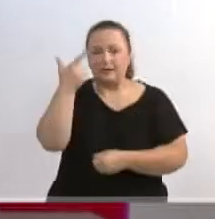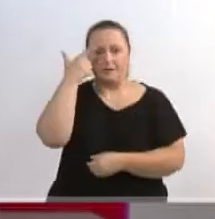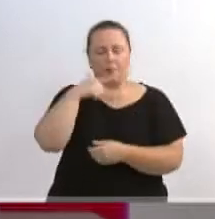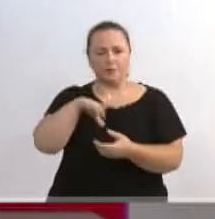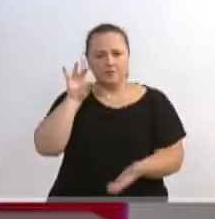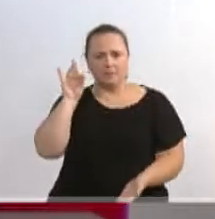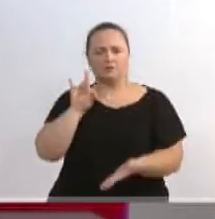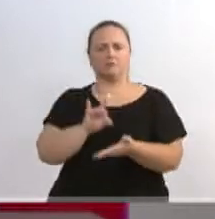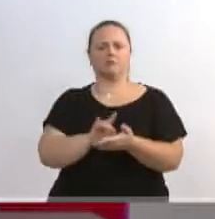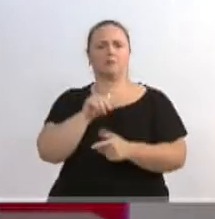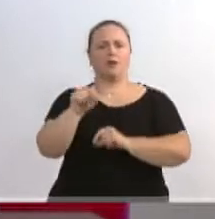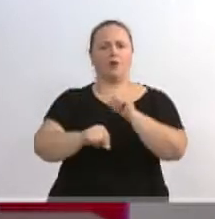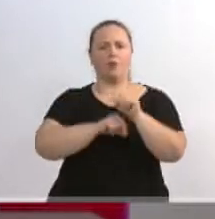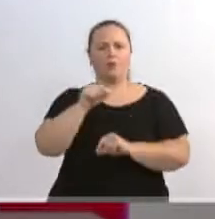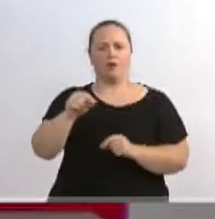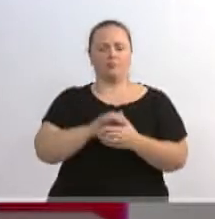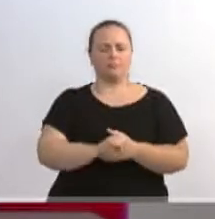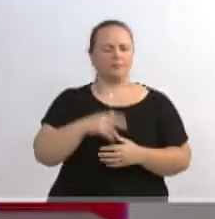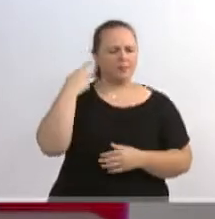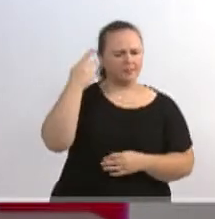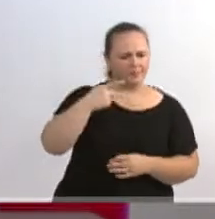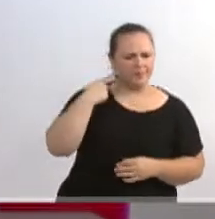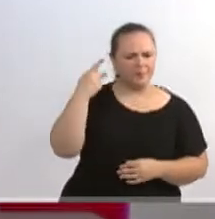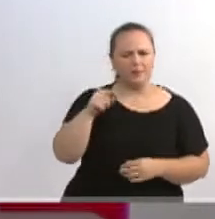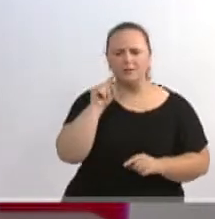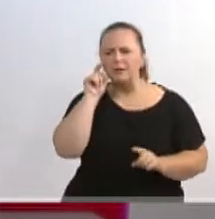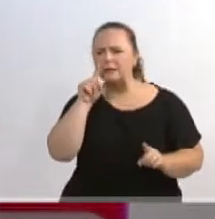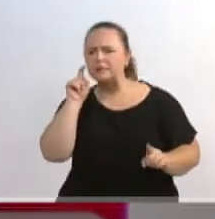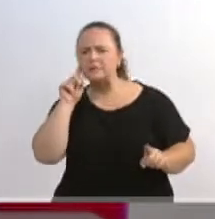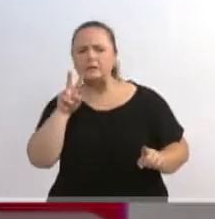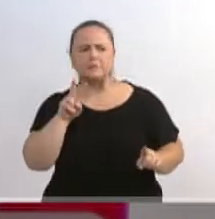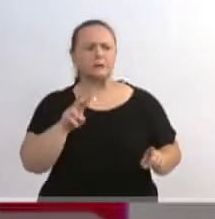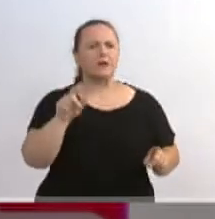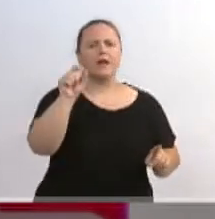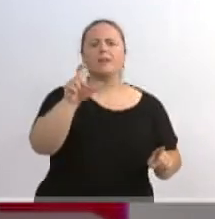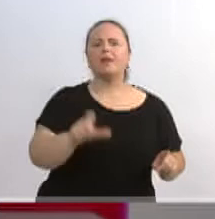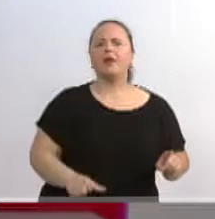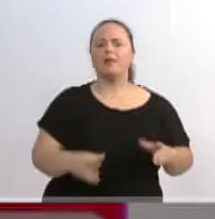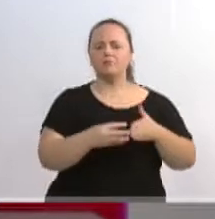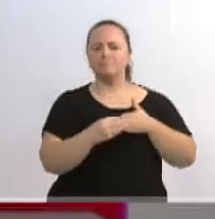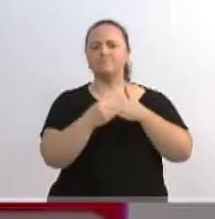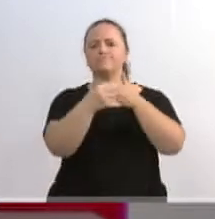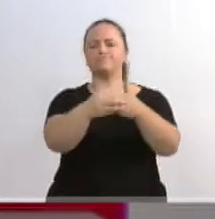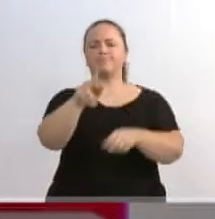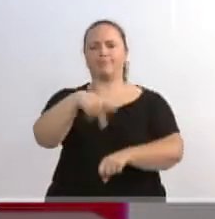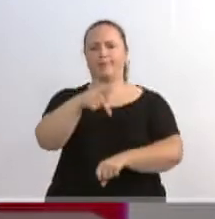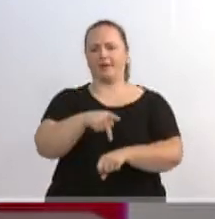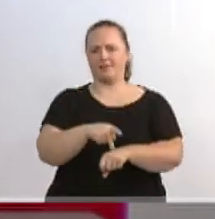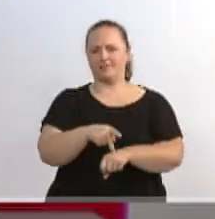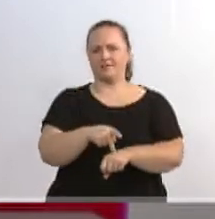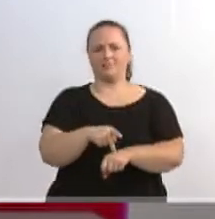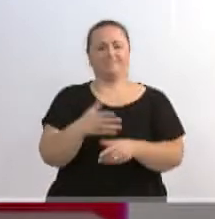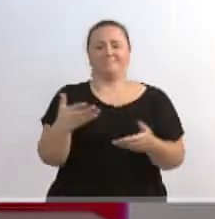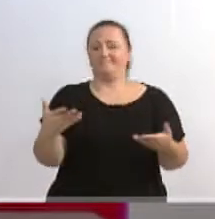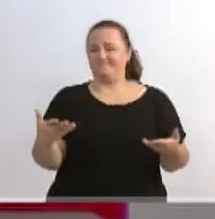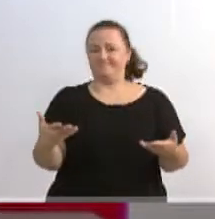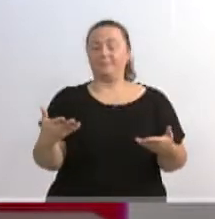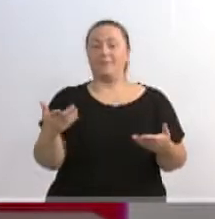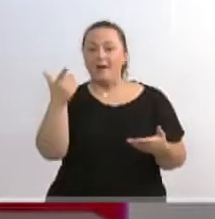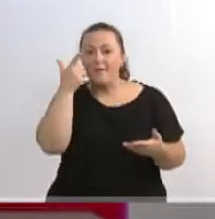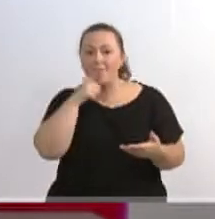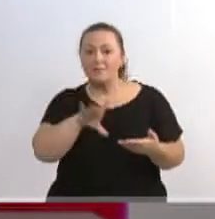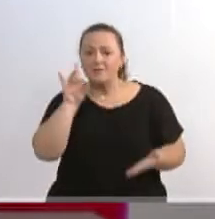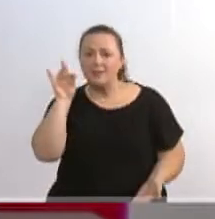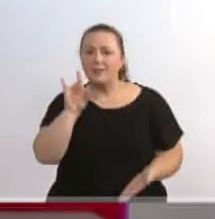possa, na minha visão, fora do cenário político, conduzir o país até 2018, para que a gente possa ter um crédito internacional e que o país possa